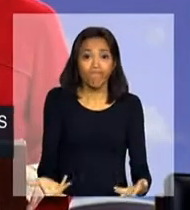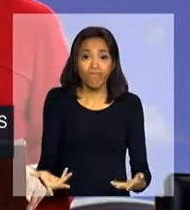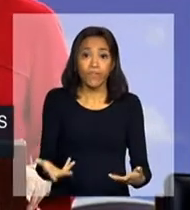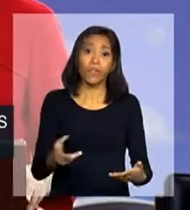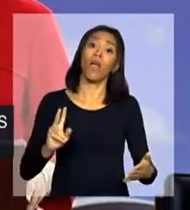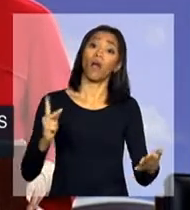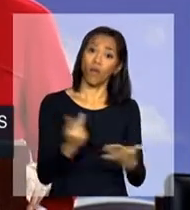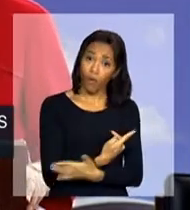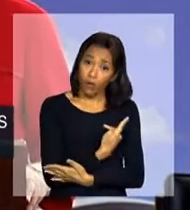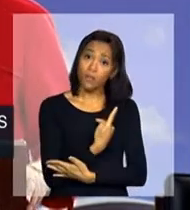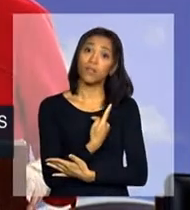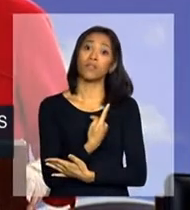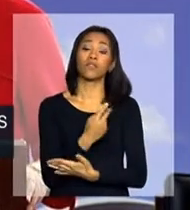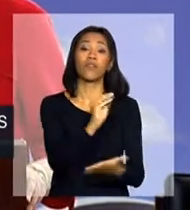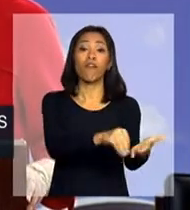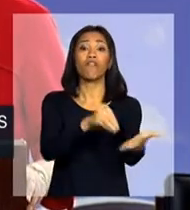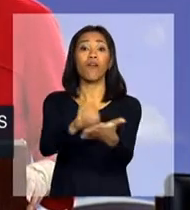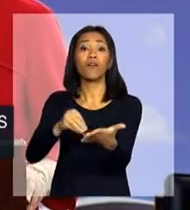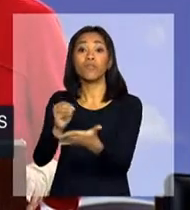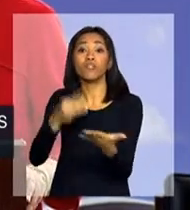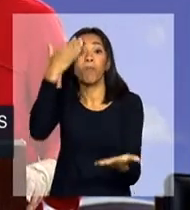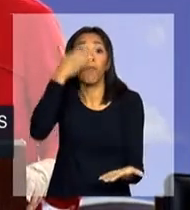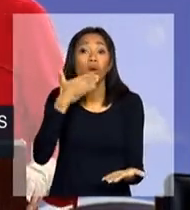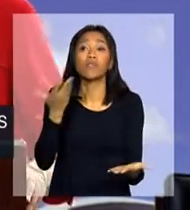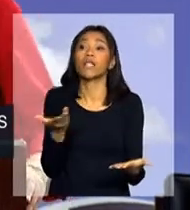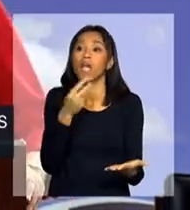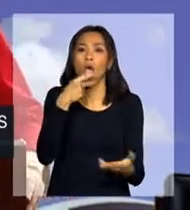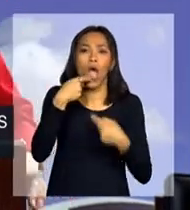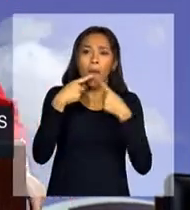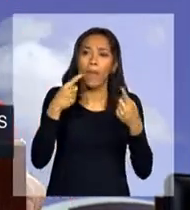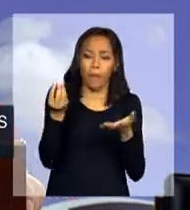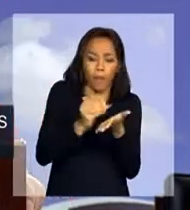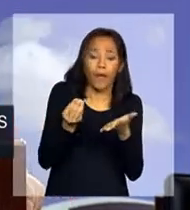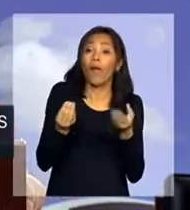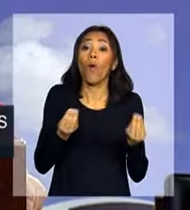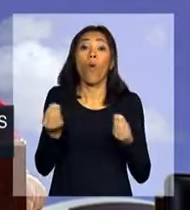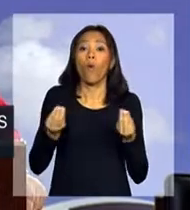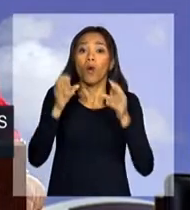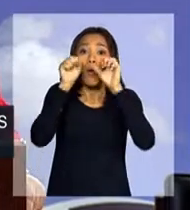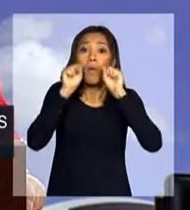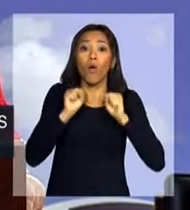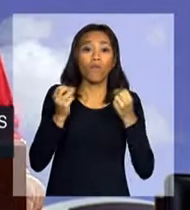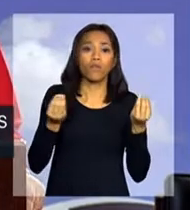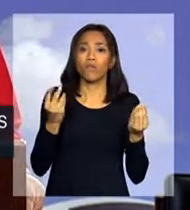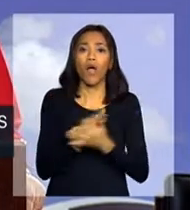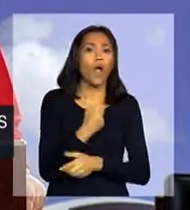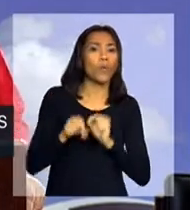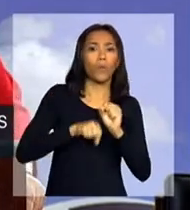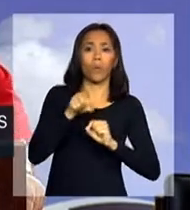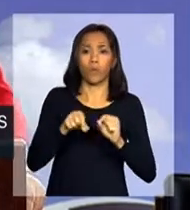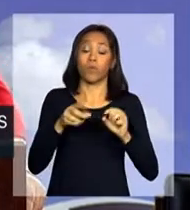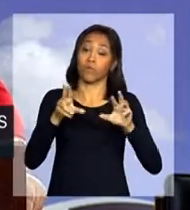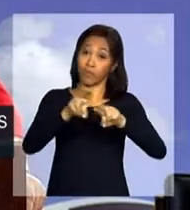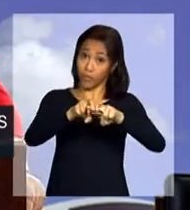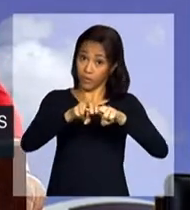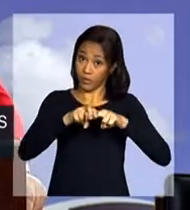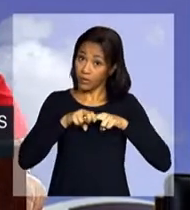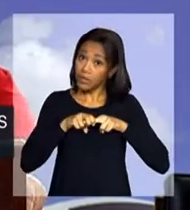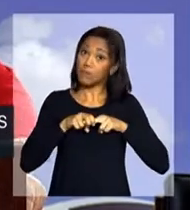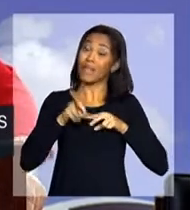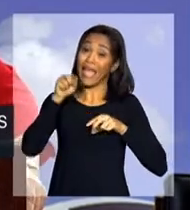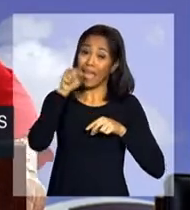decorrência da ausência de provas. Por isso, humanização e